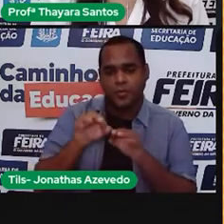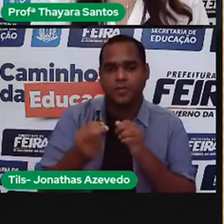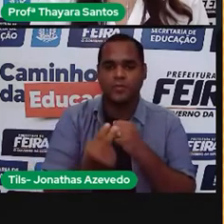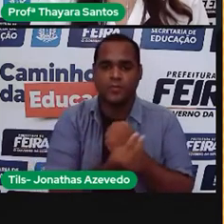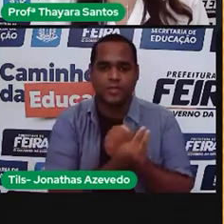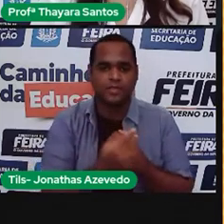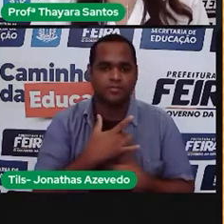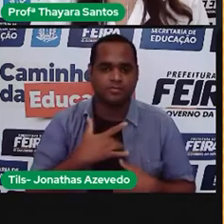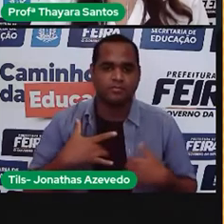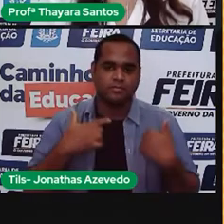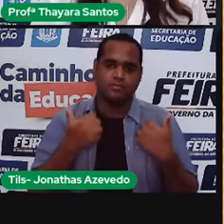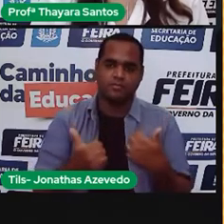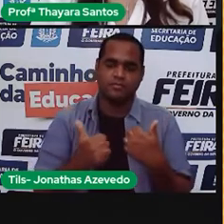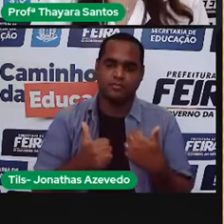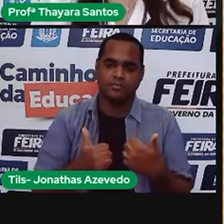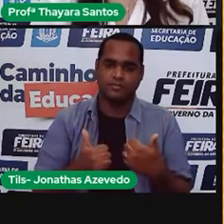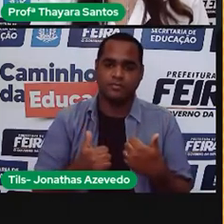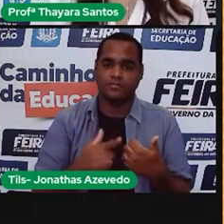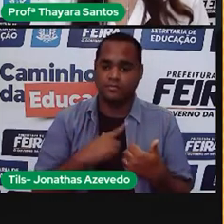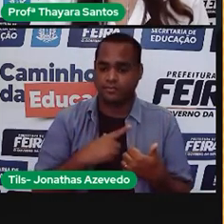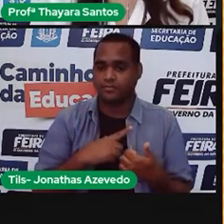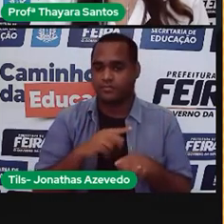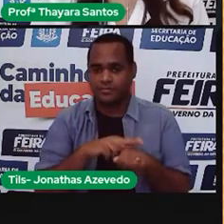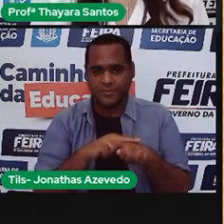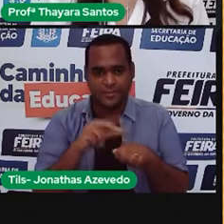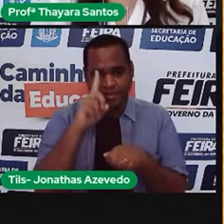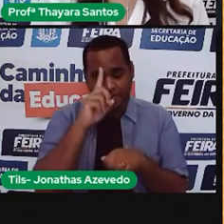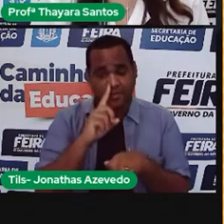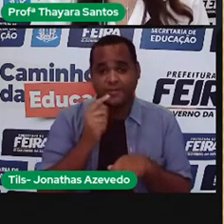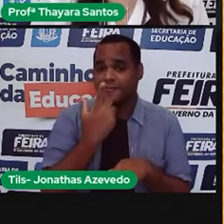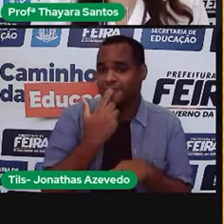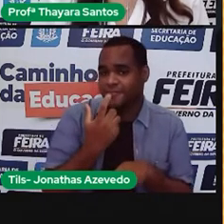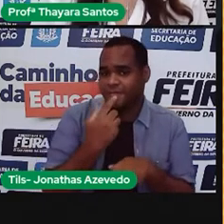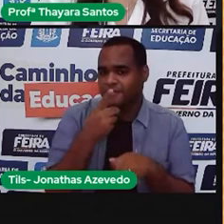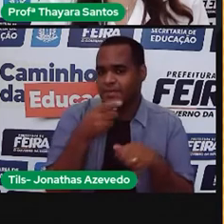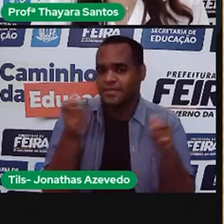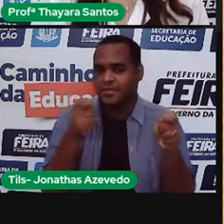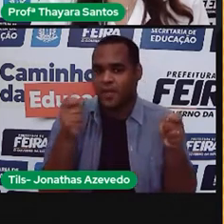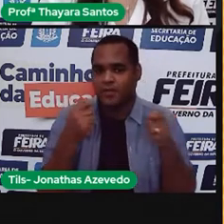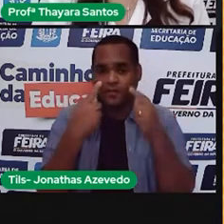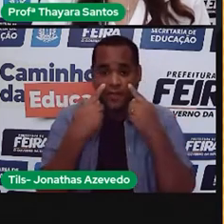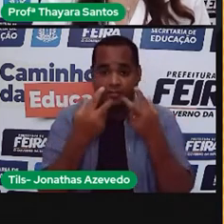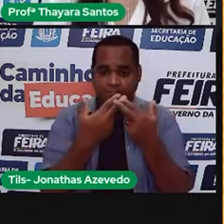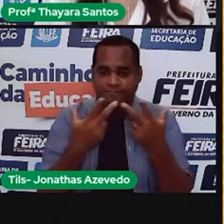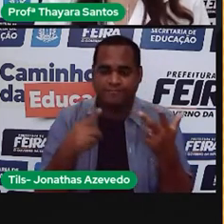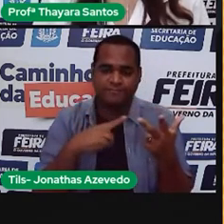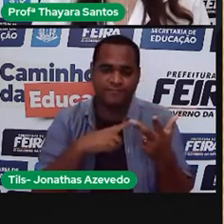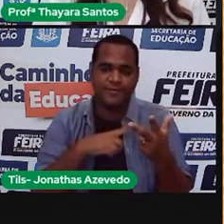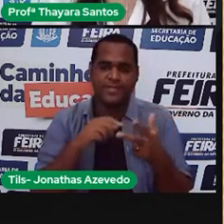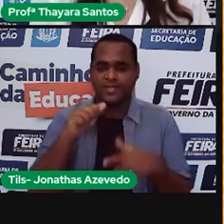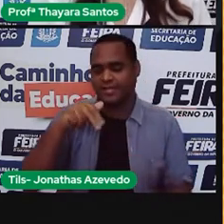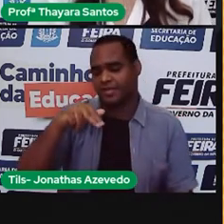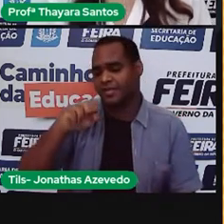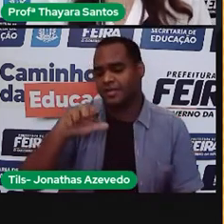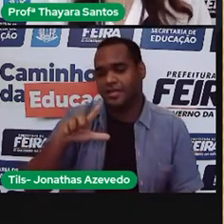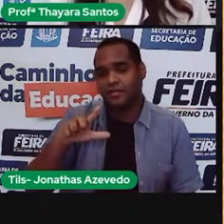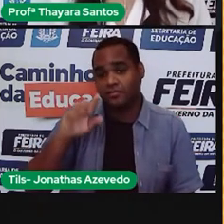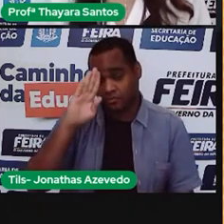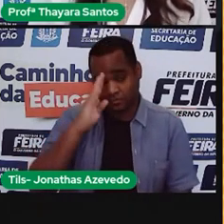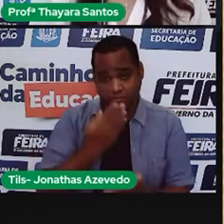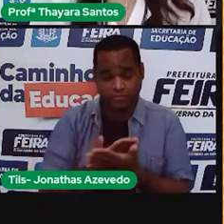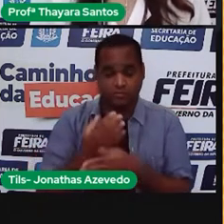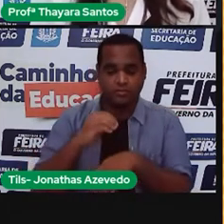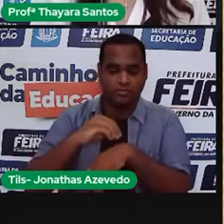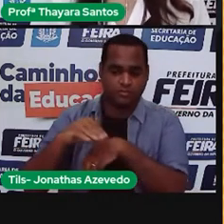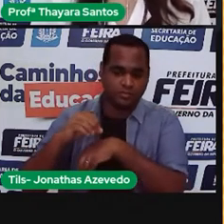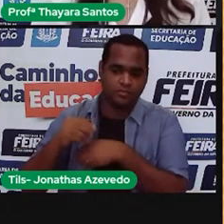Mas agora, com a sinalização das bandeiras tarifárias, você pode enxergar além. A ANEL acredita que a informação